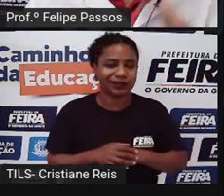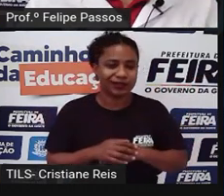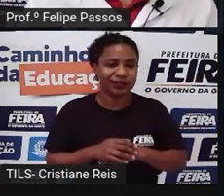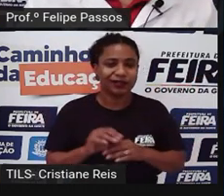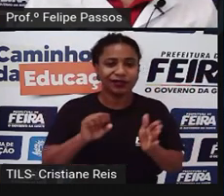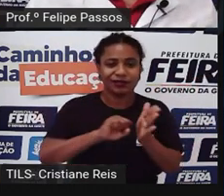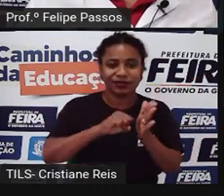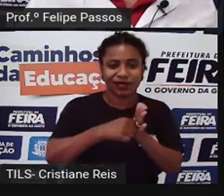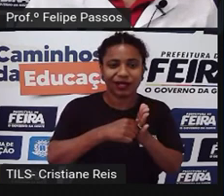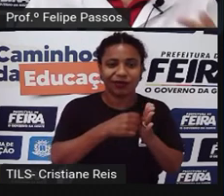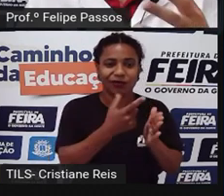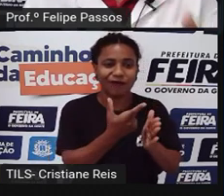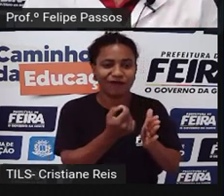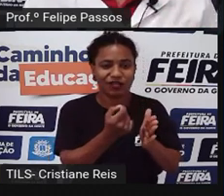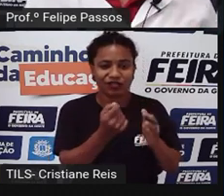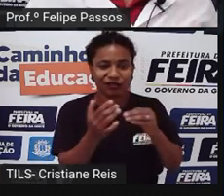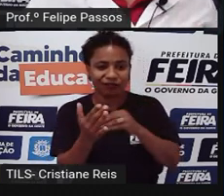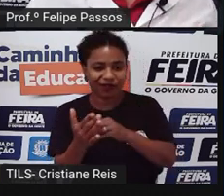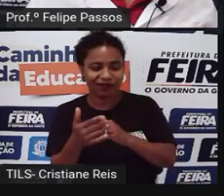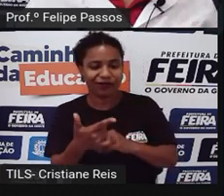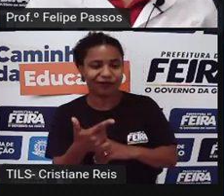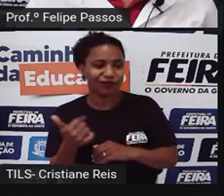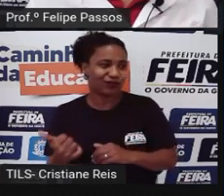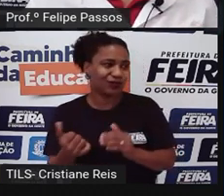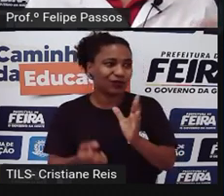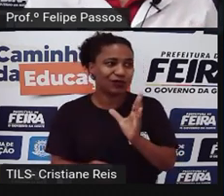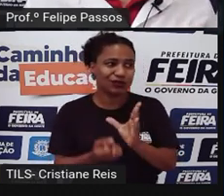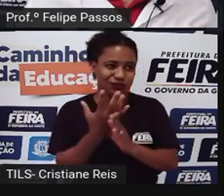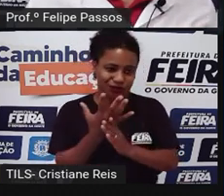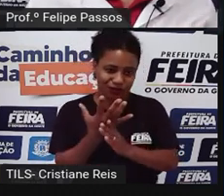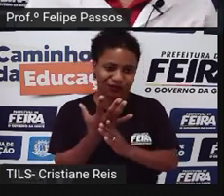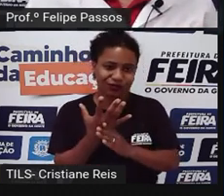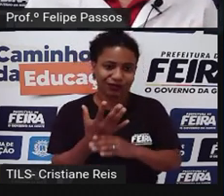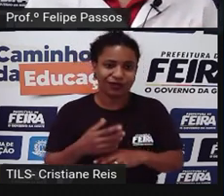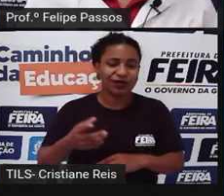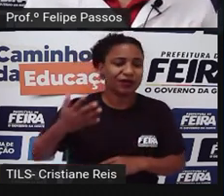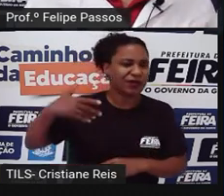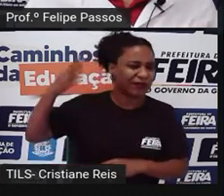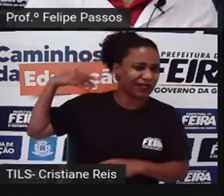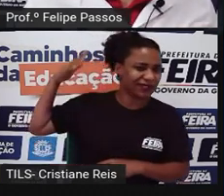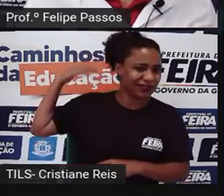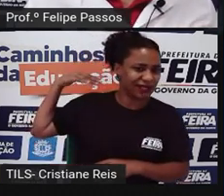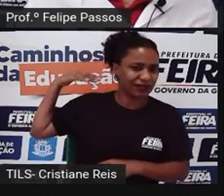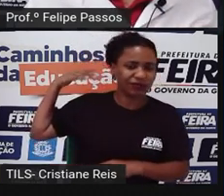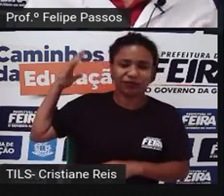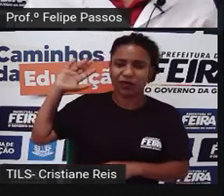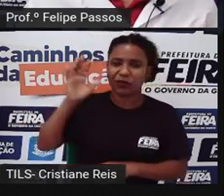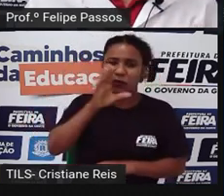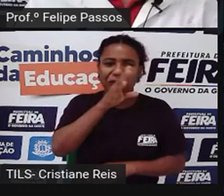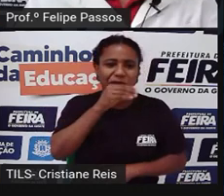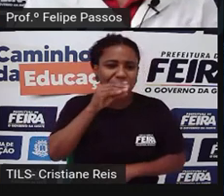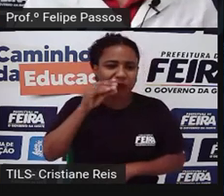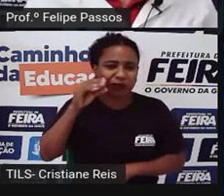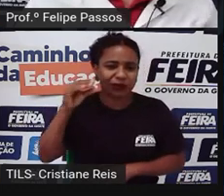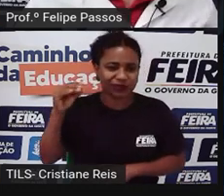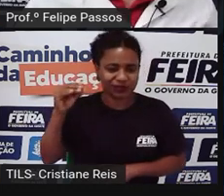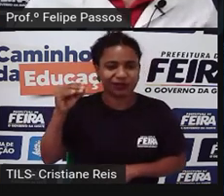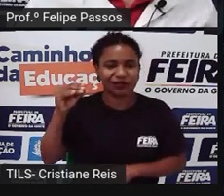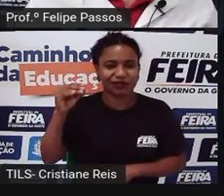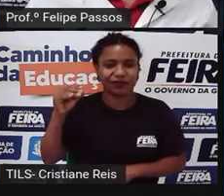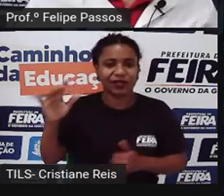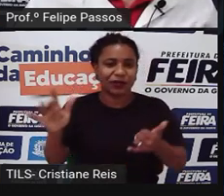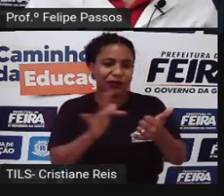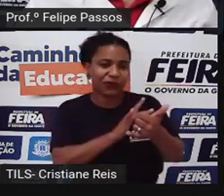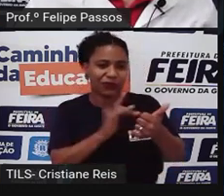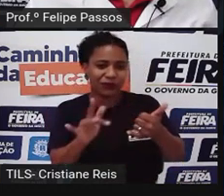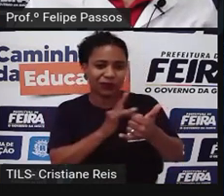XX para o início do século XXI. Para vocês terem uma ideia, não é nem na minha infância, na minha adolescência, não existiam os smartphones.